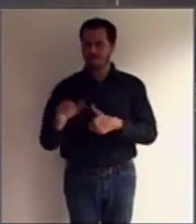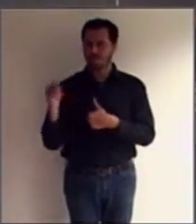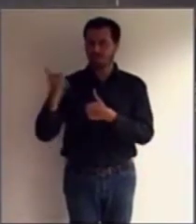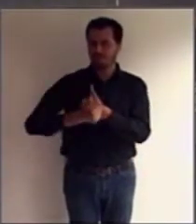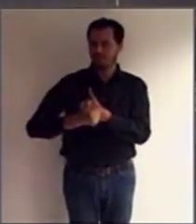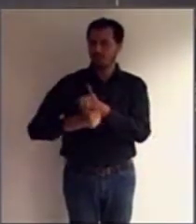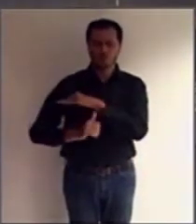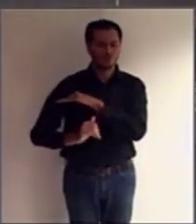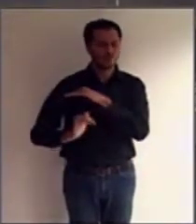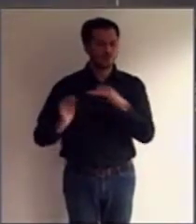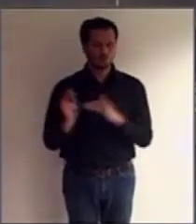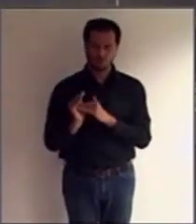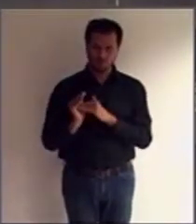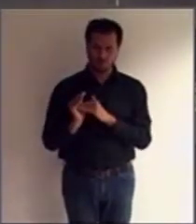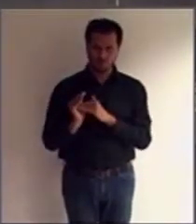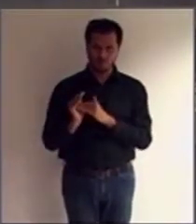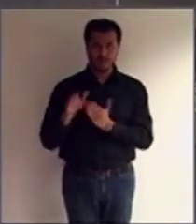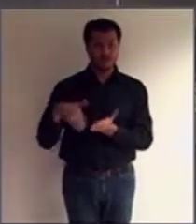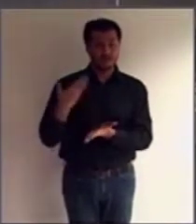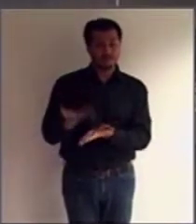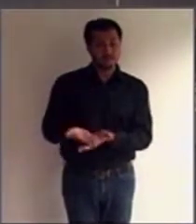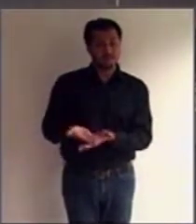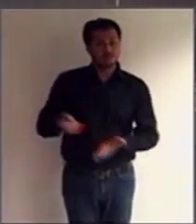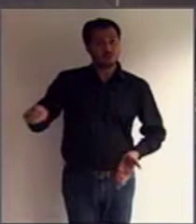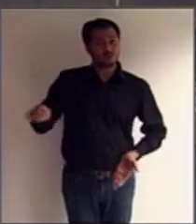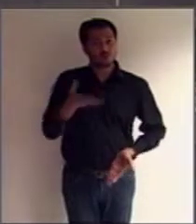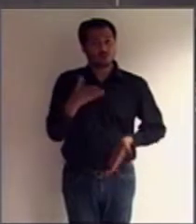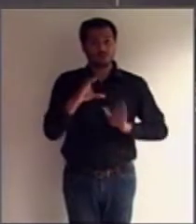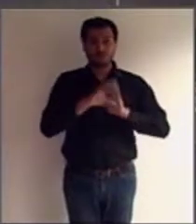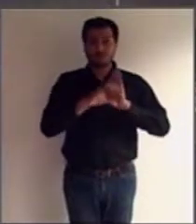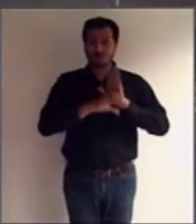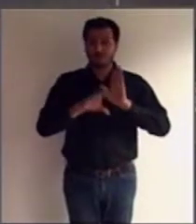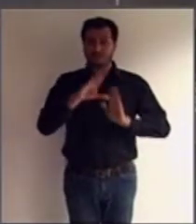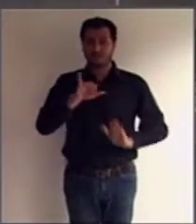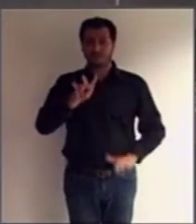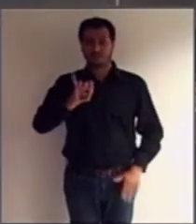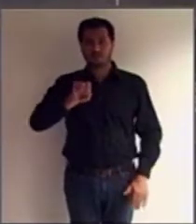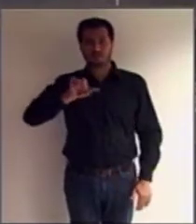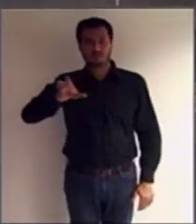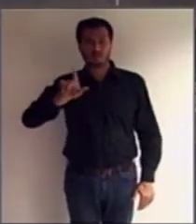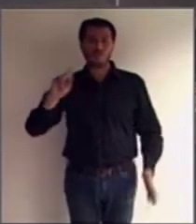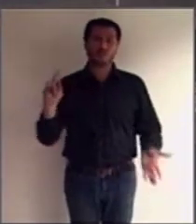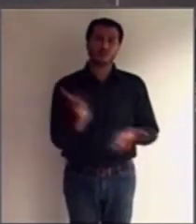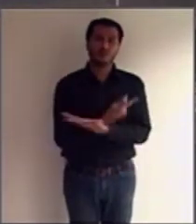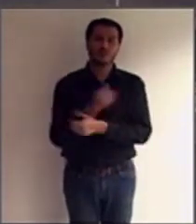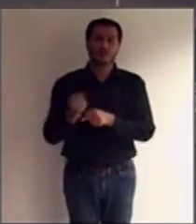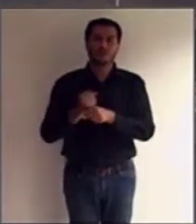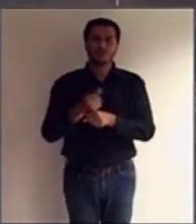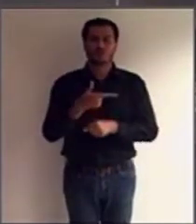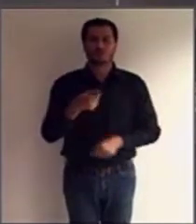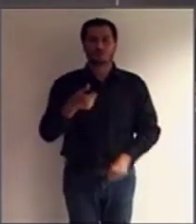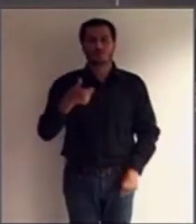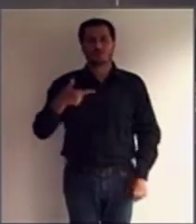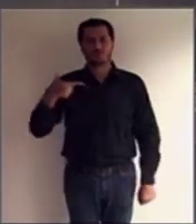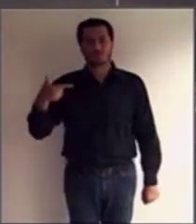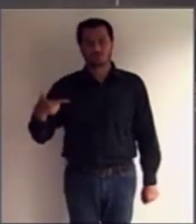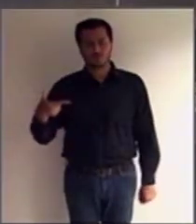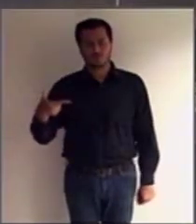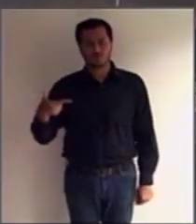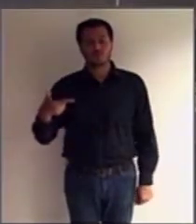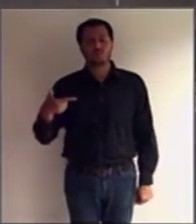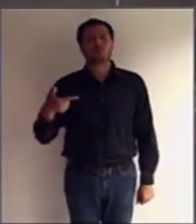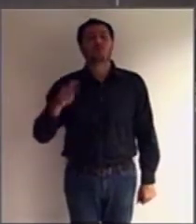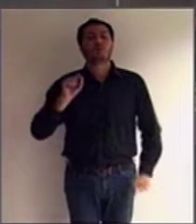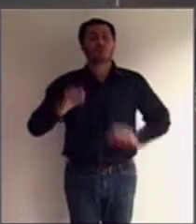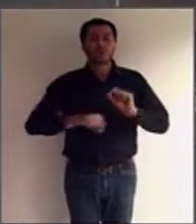até o novo Código Civil, cujo advento ocorreu em 2002. Então, a outra modalidade da